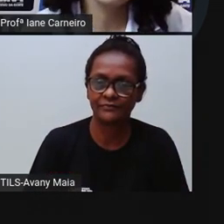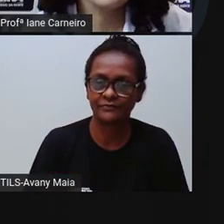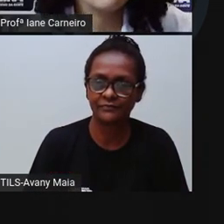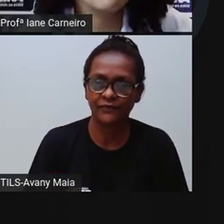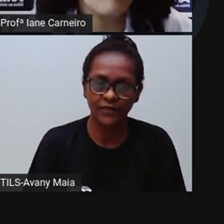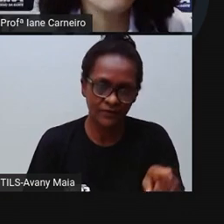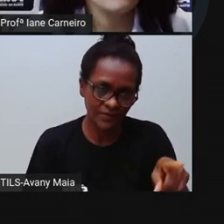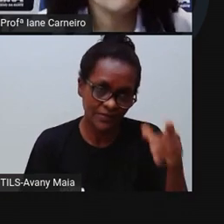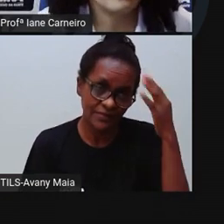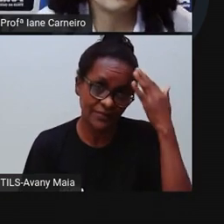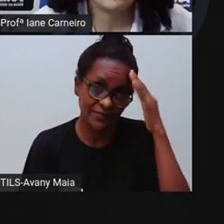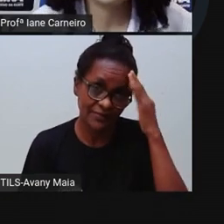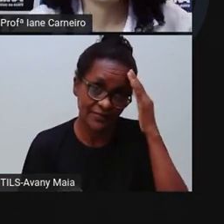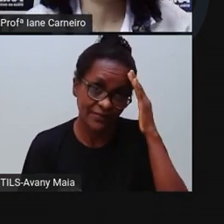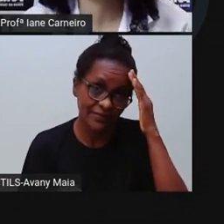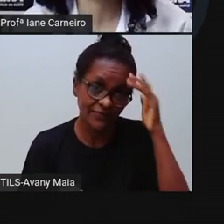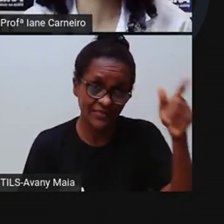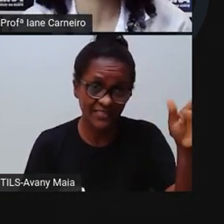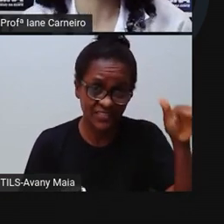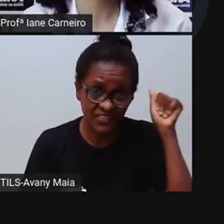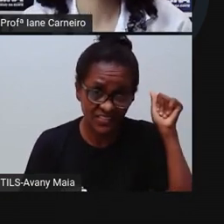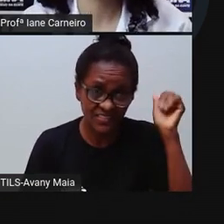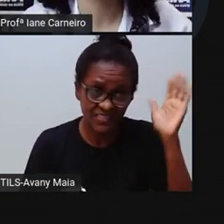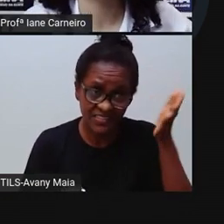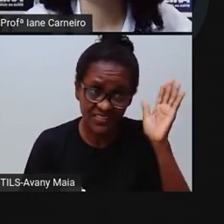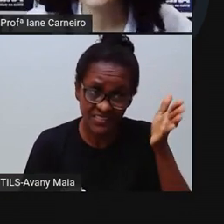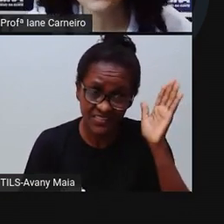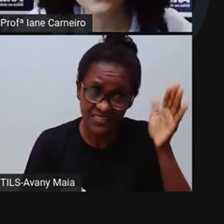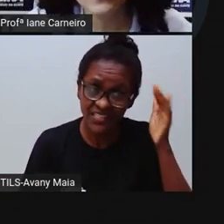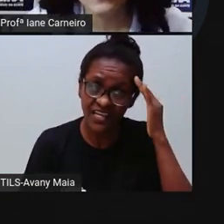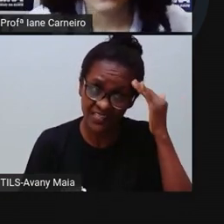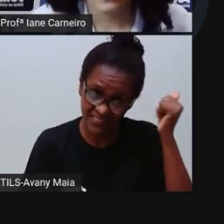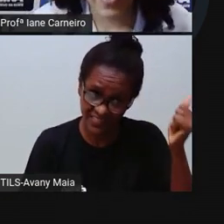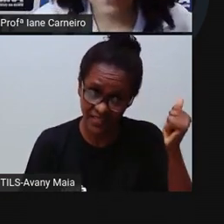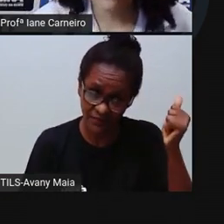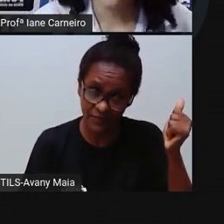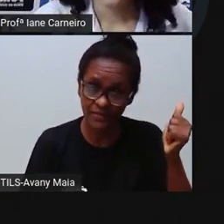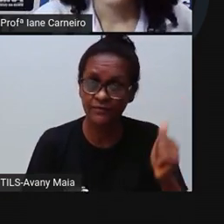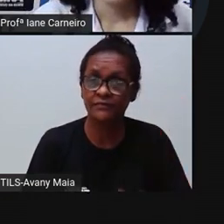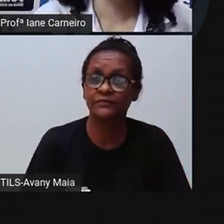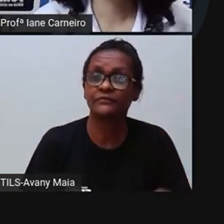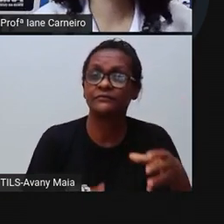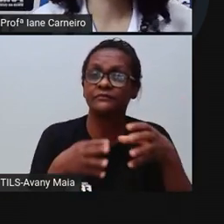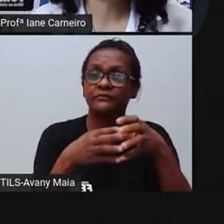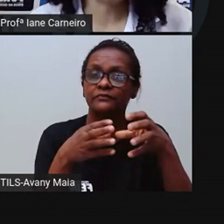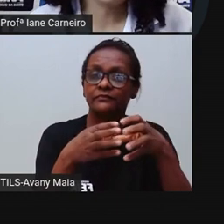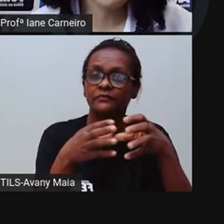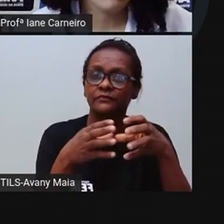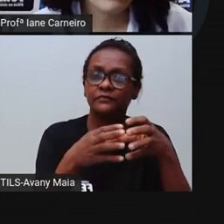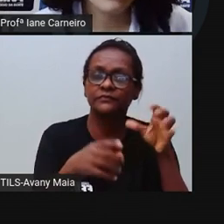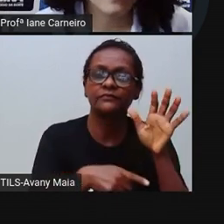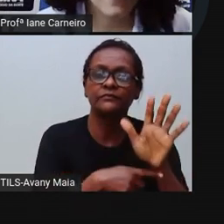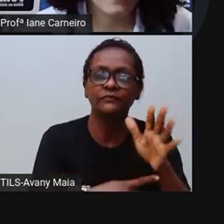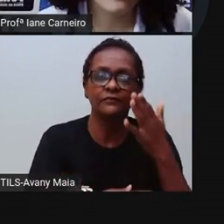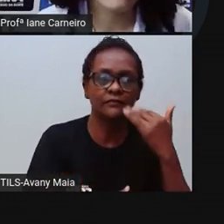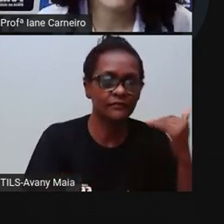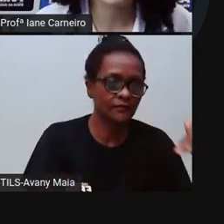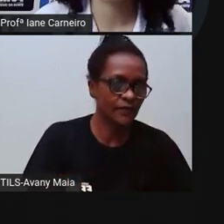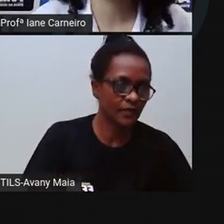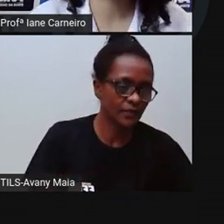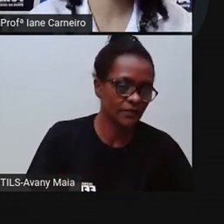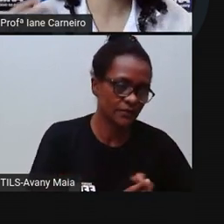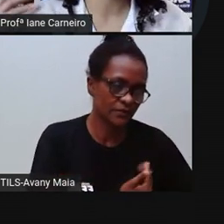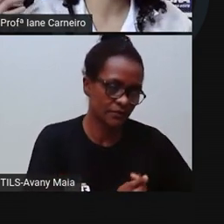Vocês, então, já ouviram falar, né? Nesse tal de Estatuto, né? Vamos conhecer um pouco mais sobre ele?